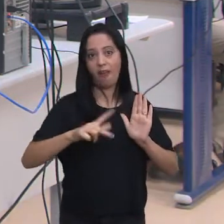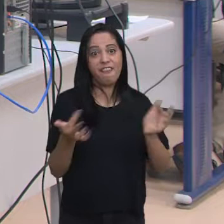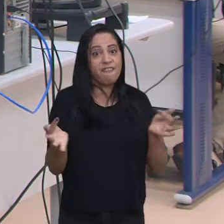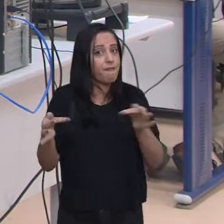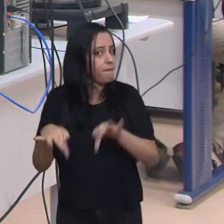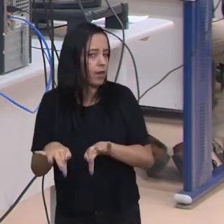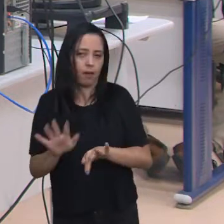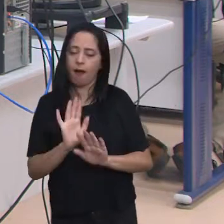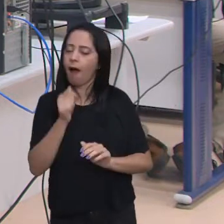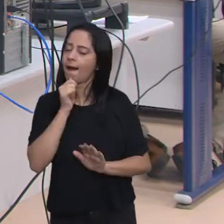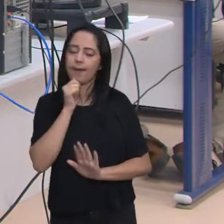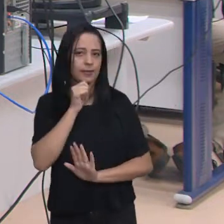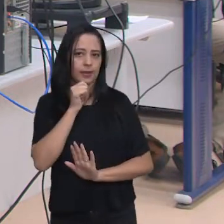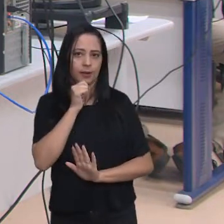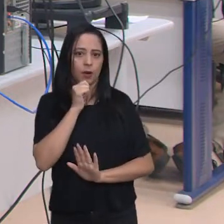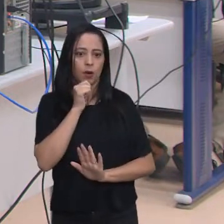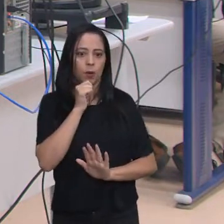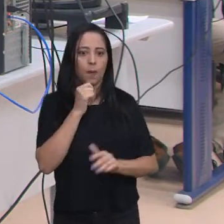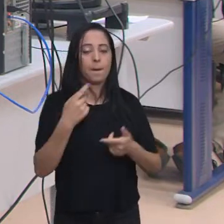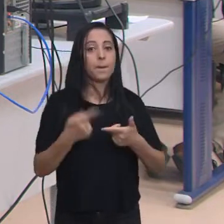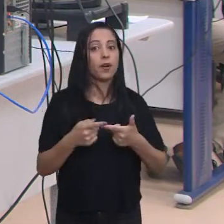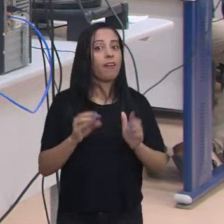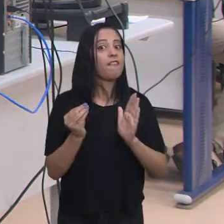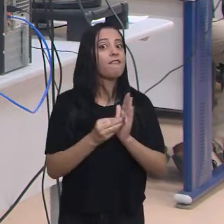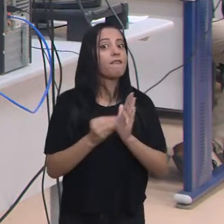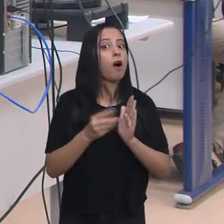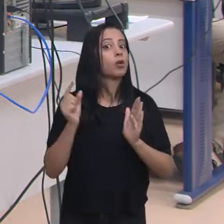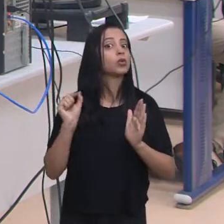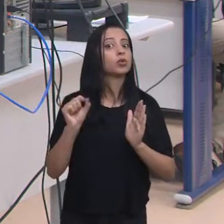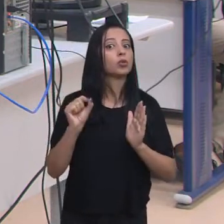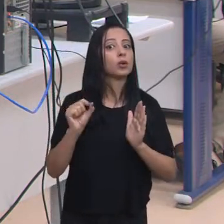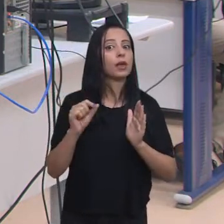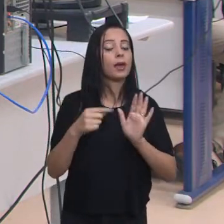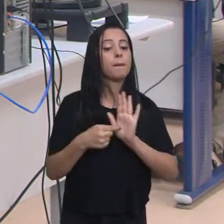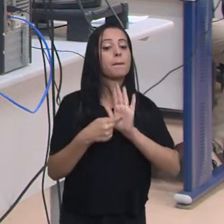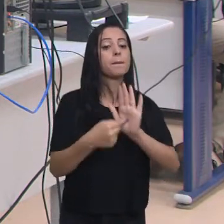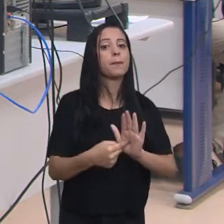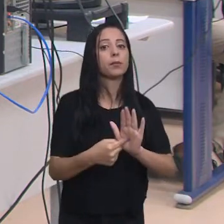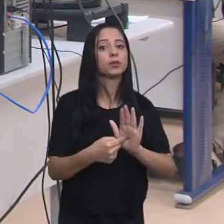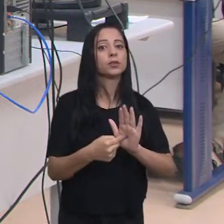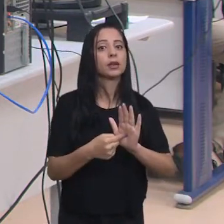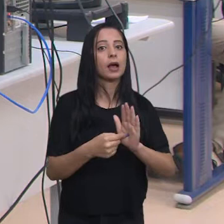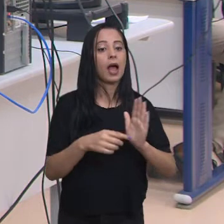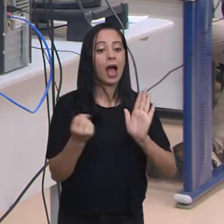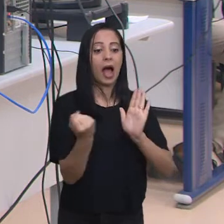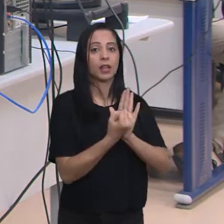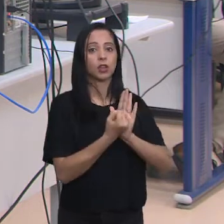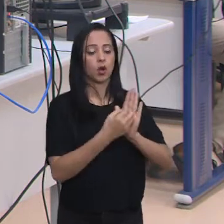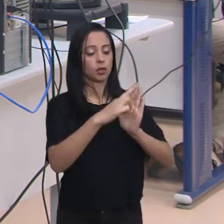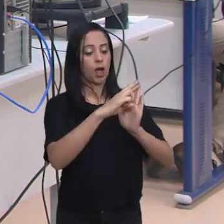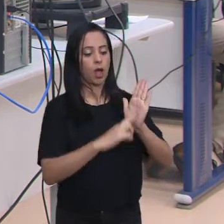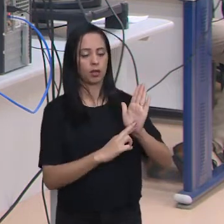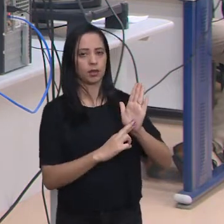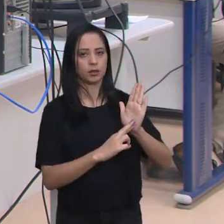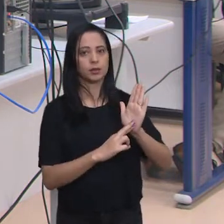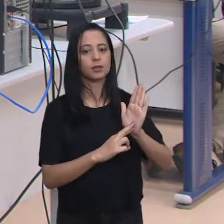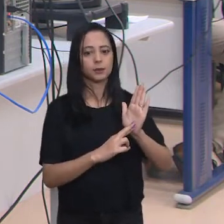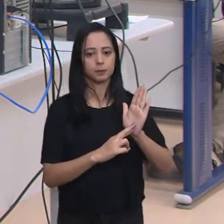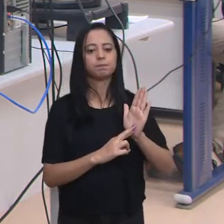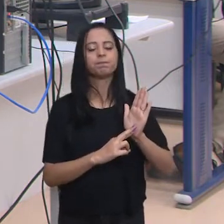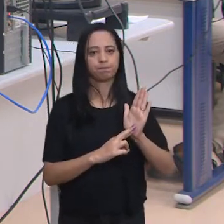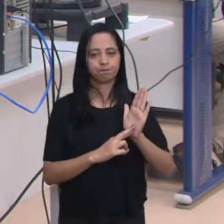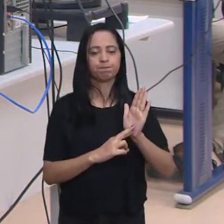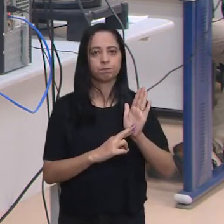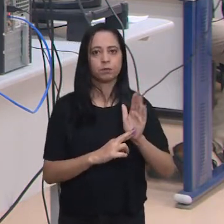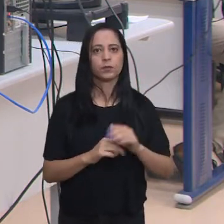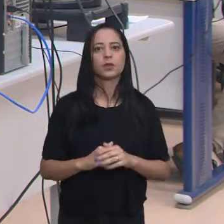classificação prévia no concurso, porque falta ainda a divulgação da nota da prova de redação. Essa etapa, assim como a